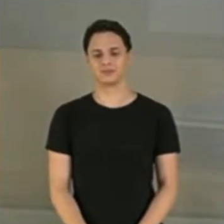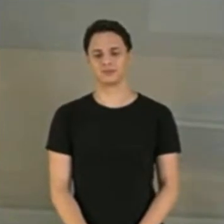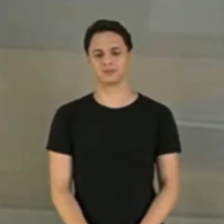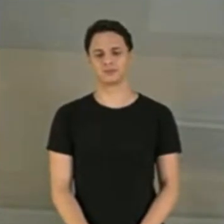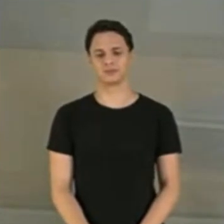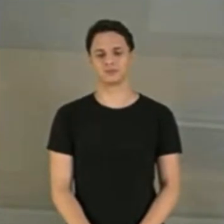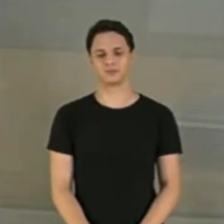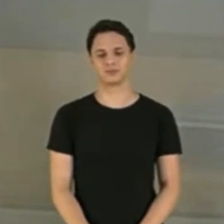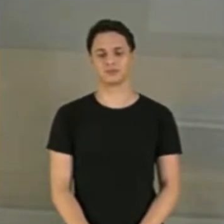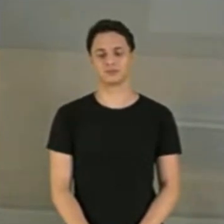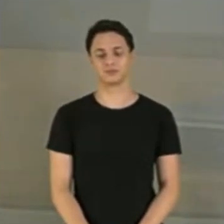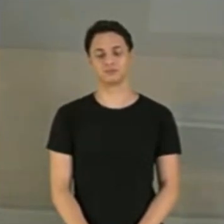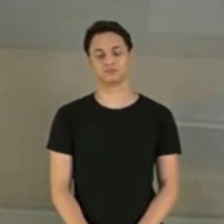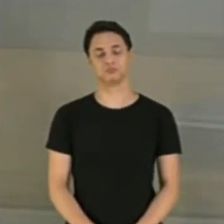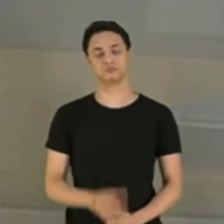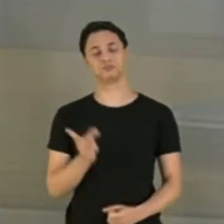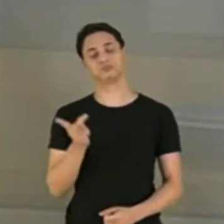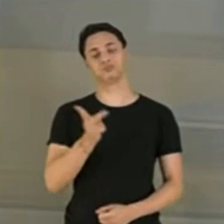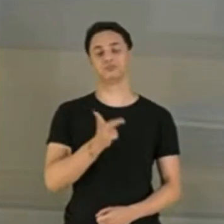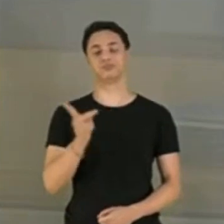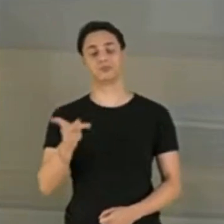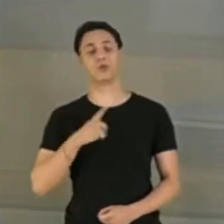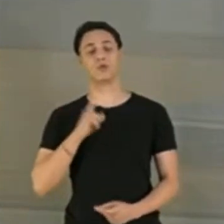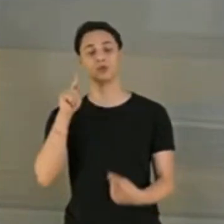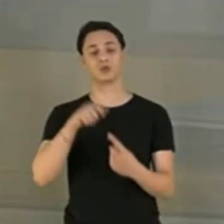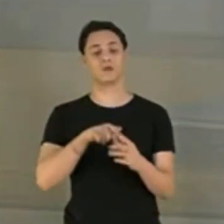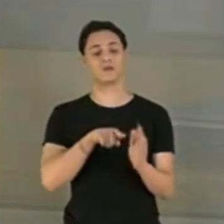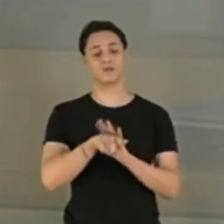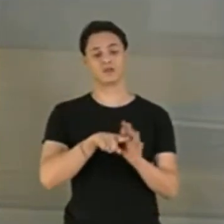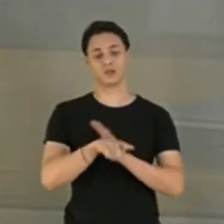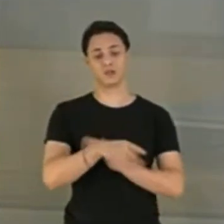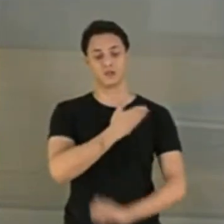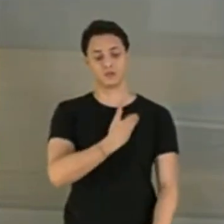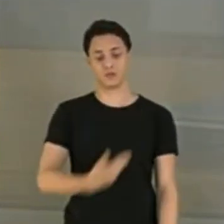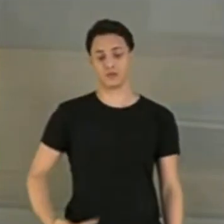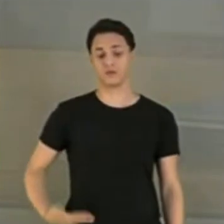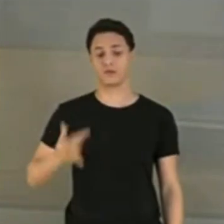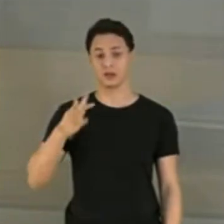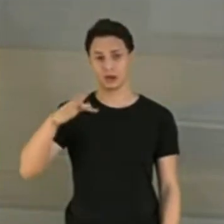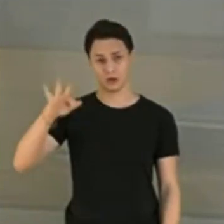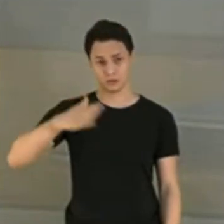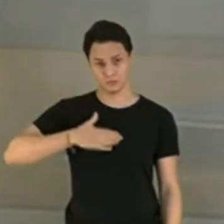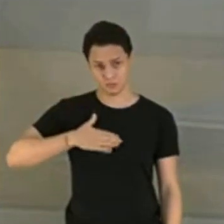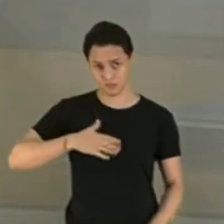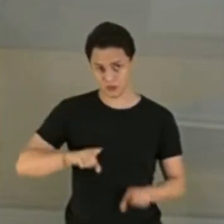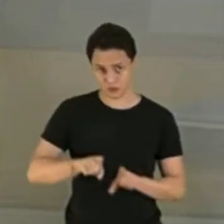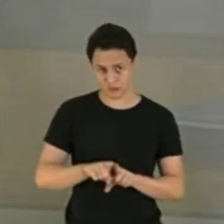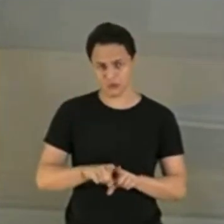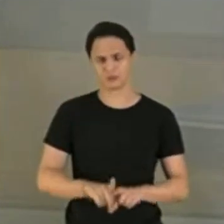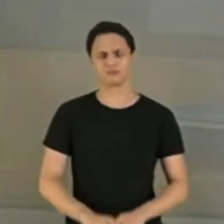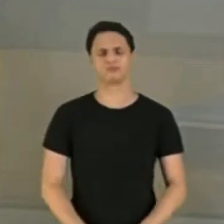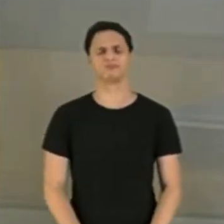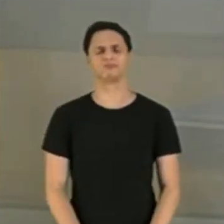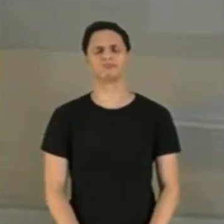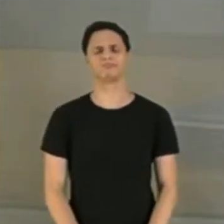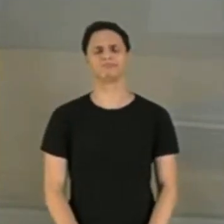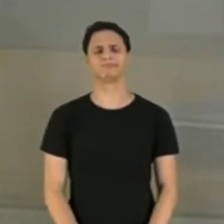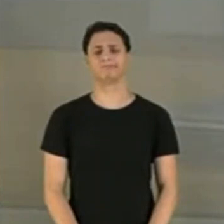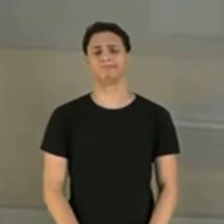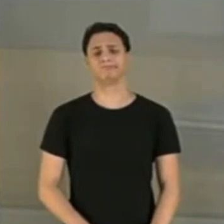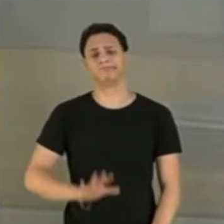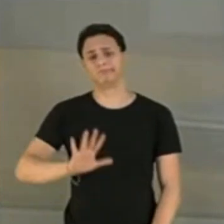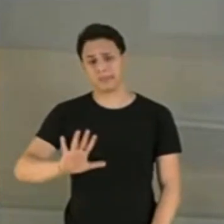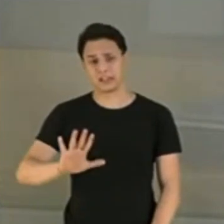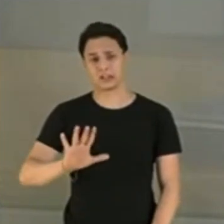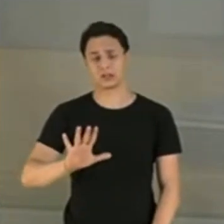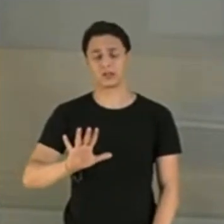E ambas visavam investigar o governo federal, a minha também, mas apenas a minha